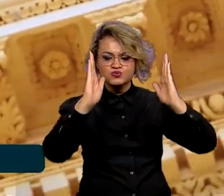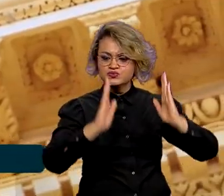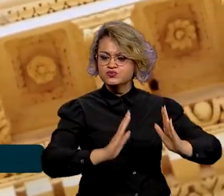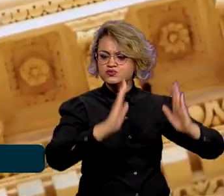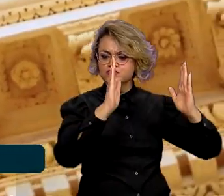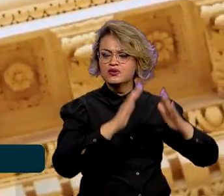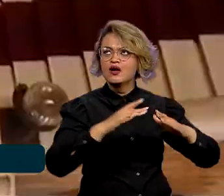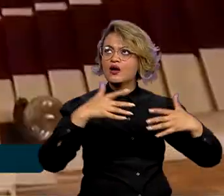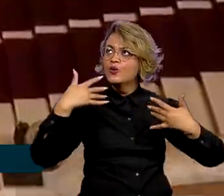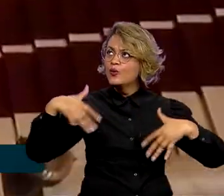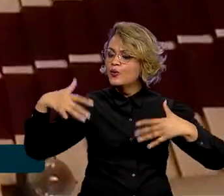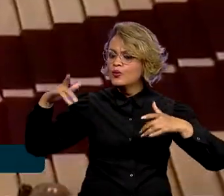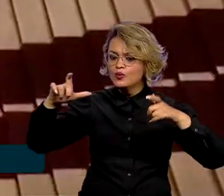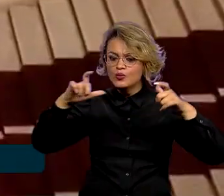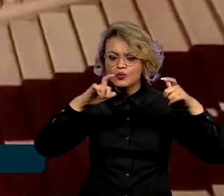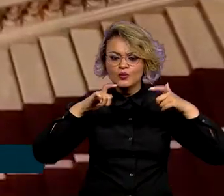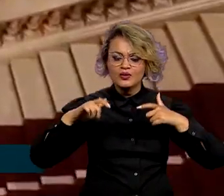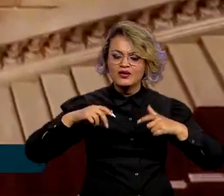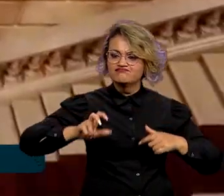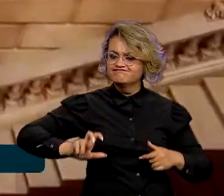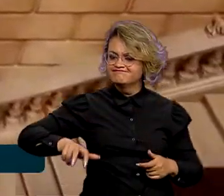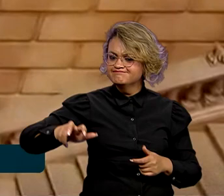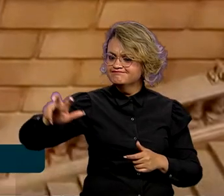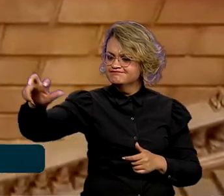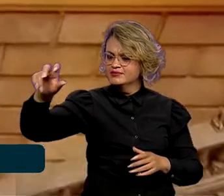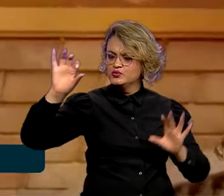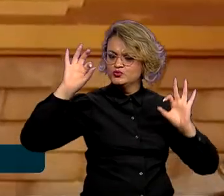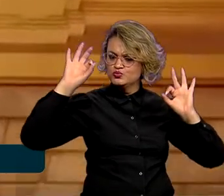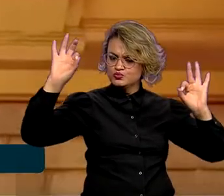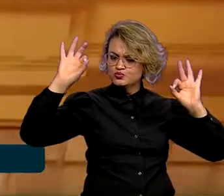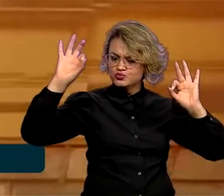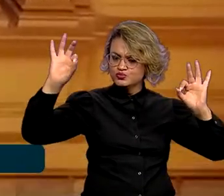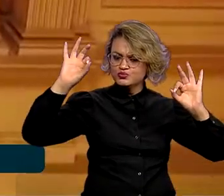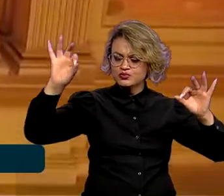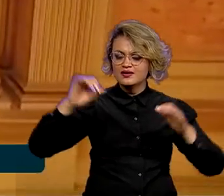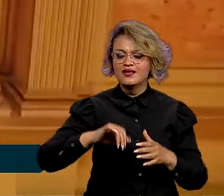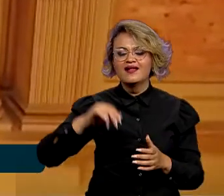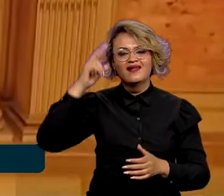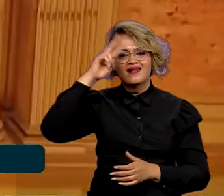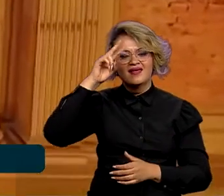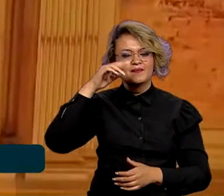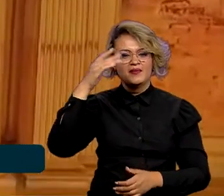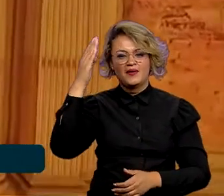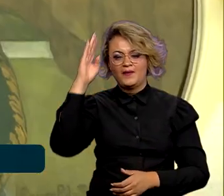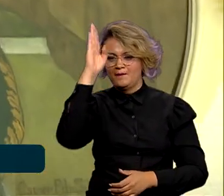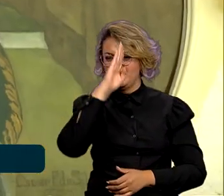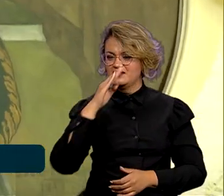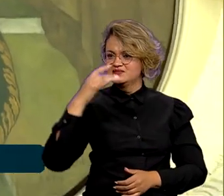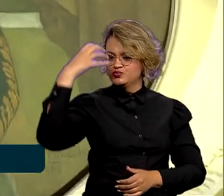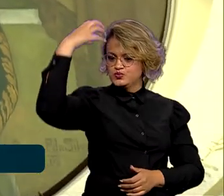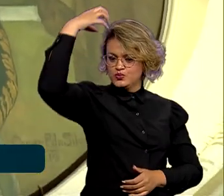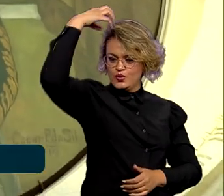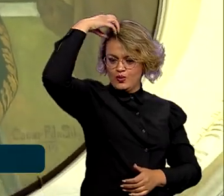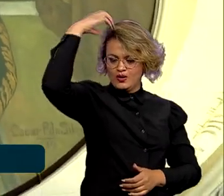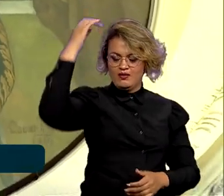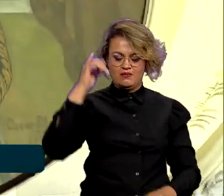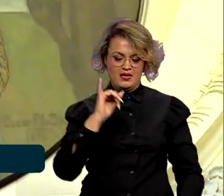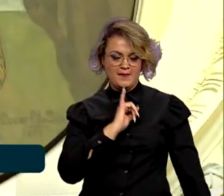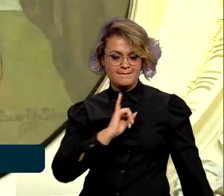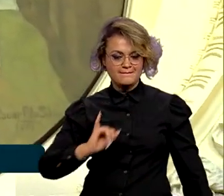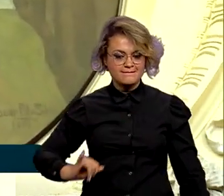muito mármore. Escararias luxuosas, retrato de um Brasil colônia, Brasil império,